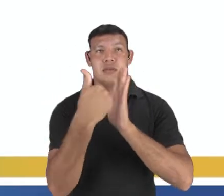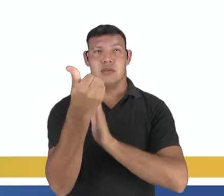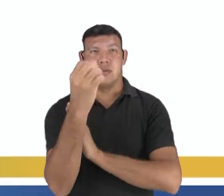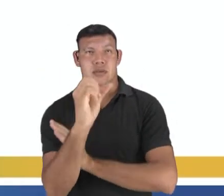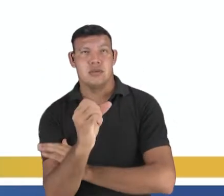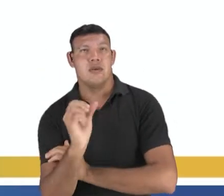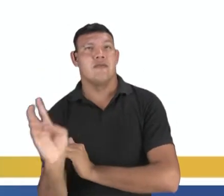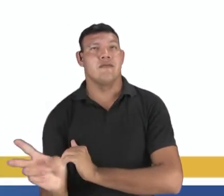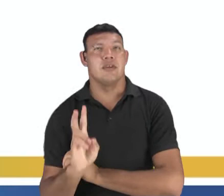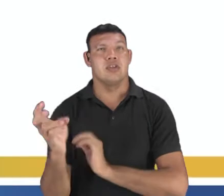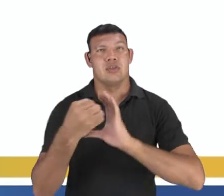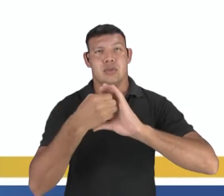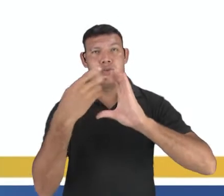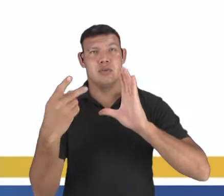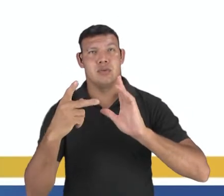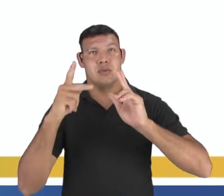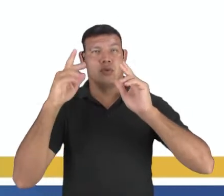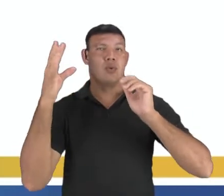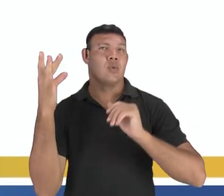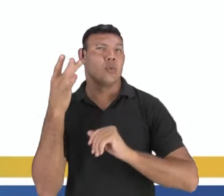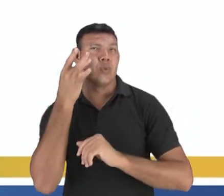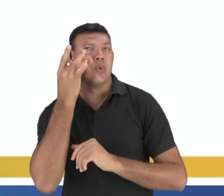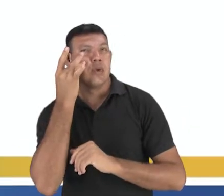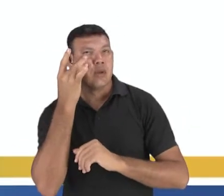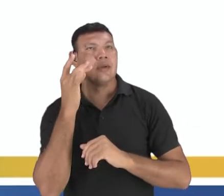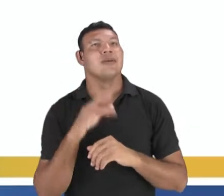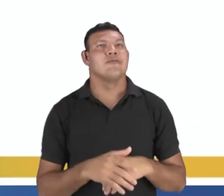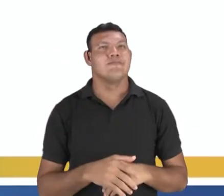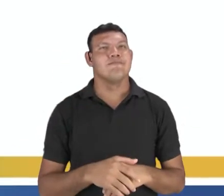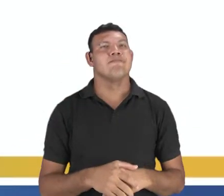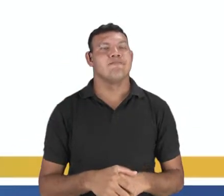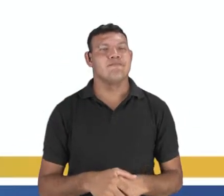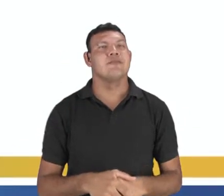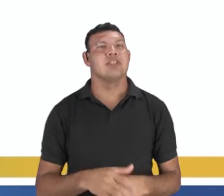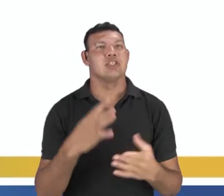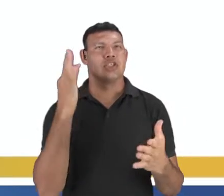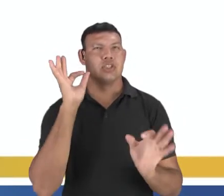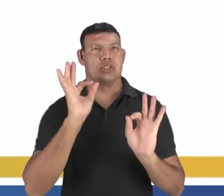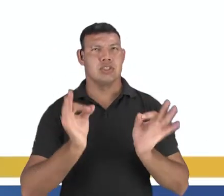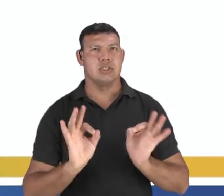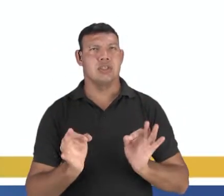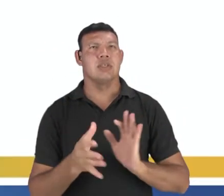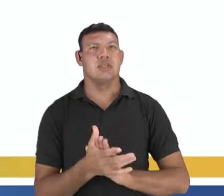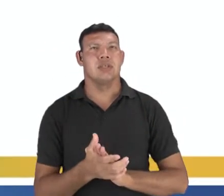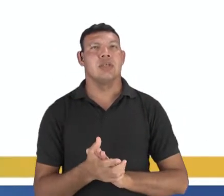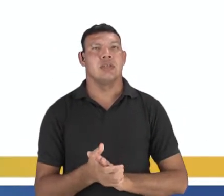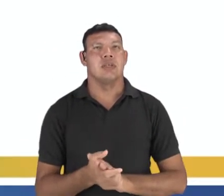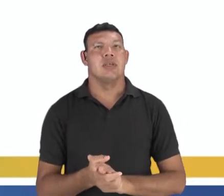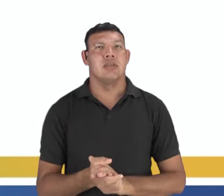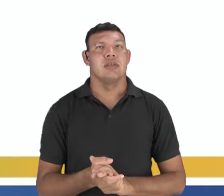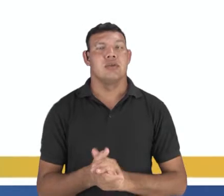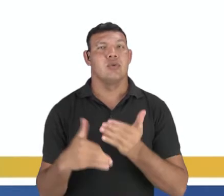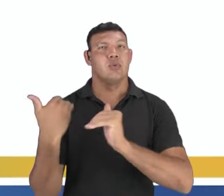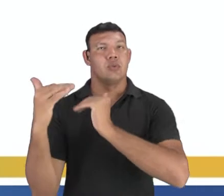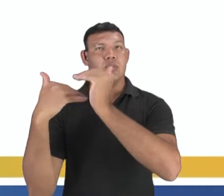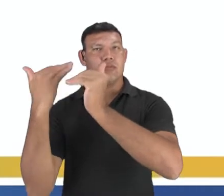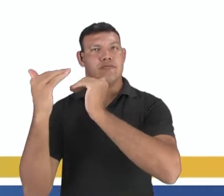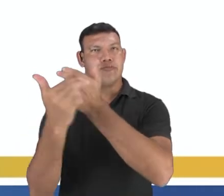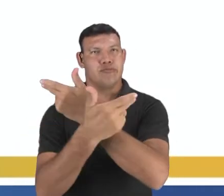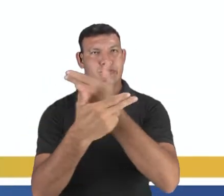valorizavam os aspectos humanistas, considerava o homem como medida para todas as coisas. Os avanços